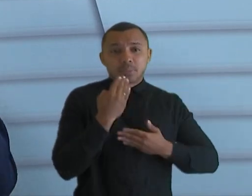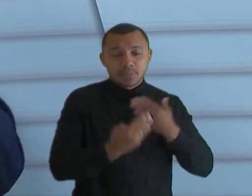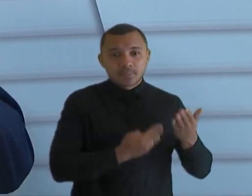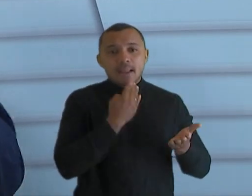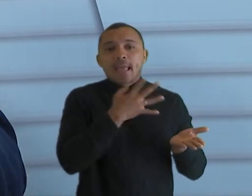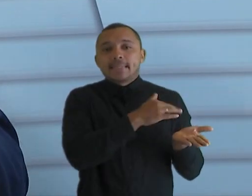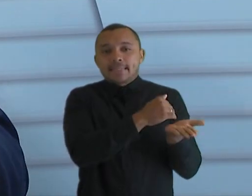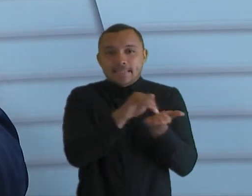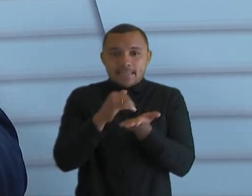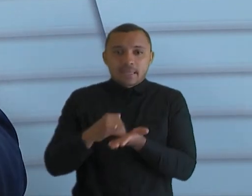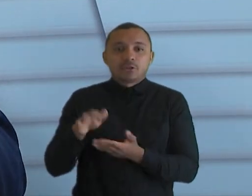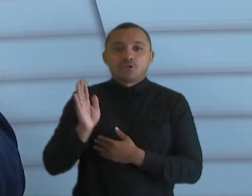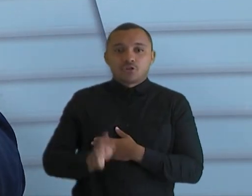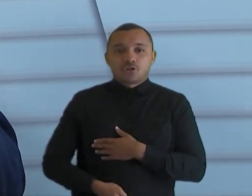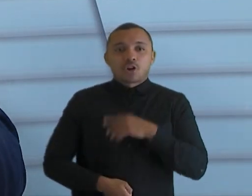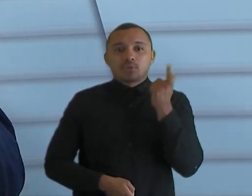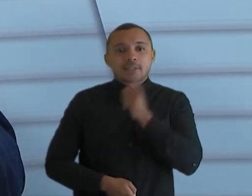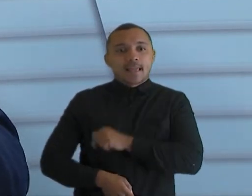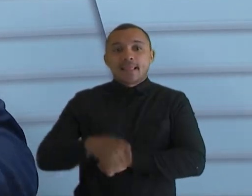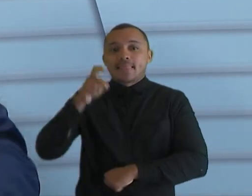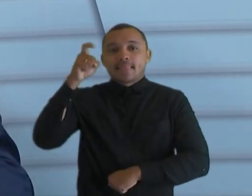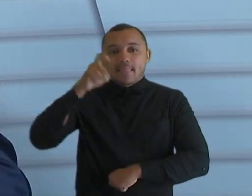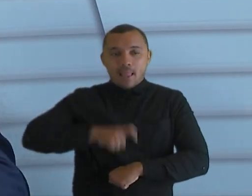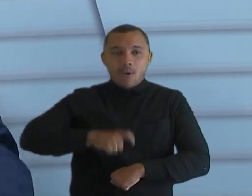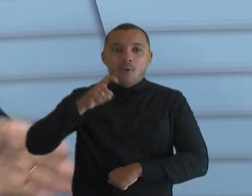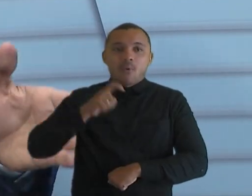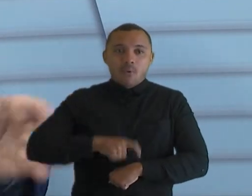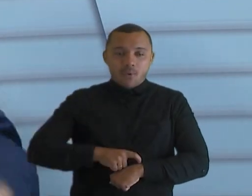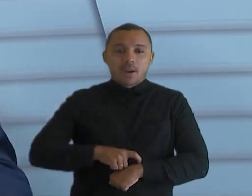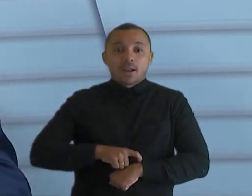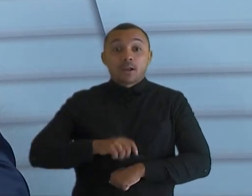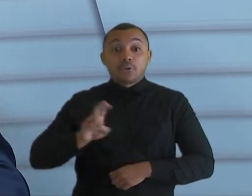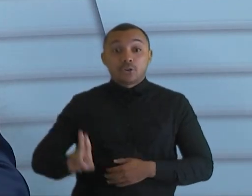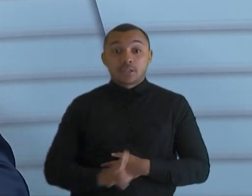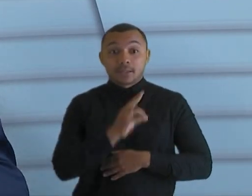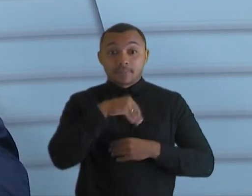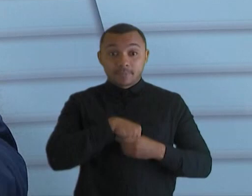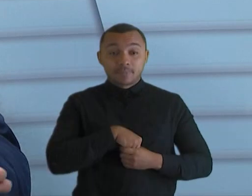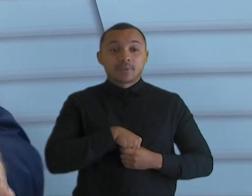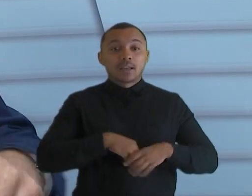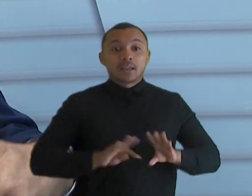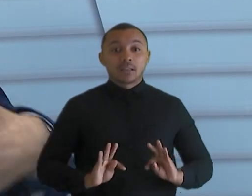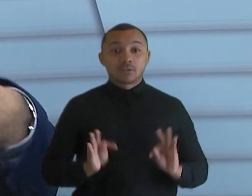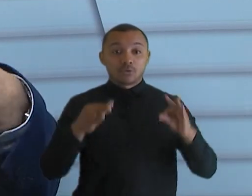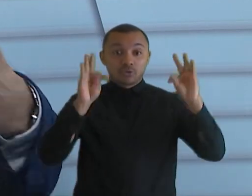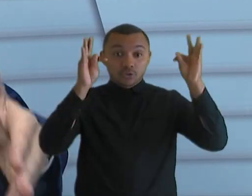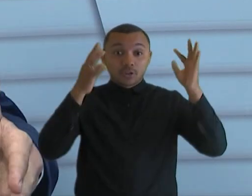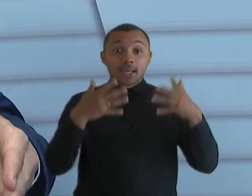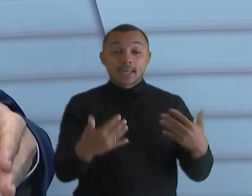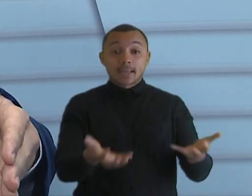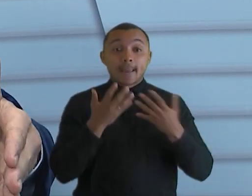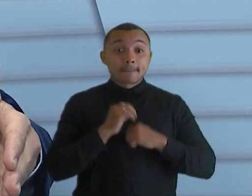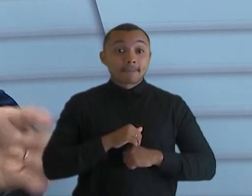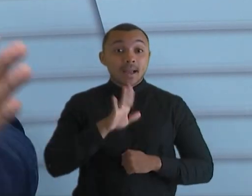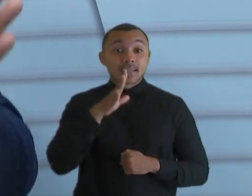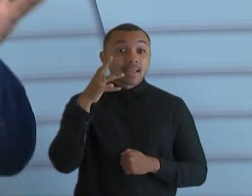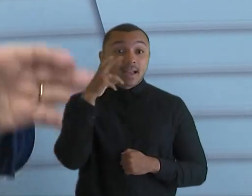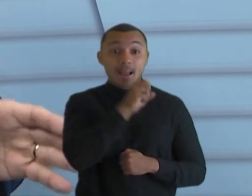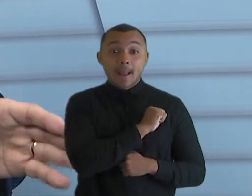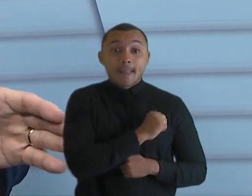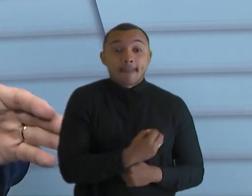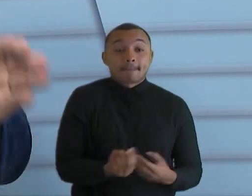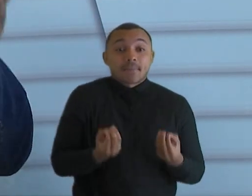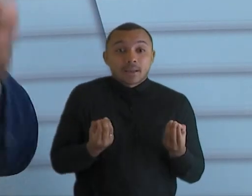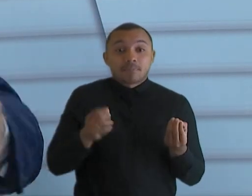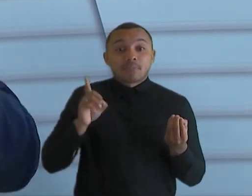por um por outro, já sai automaticamente com uso de tecnologia. Mas a gente quer automatizar cada vez mais essas rotinas para que o